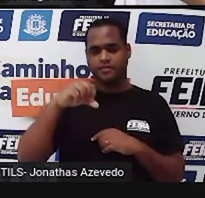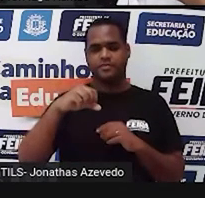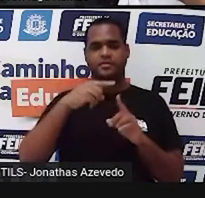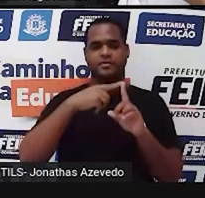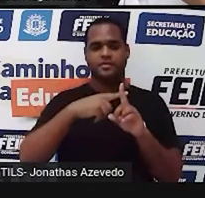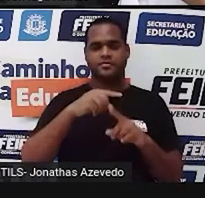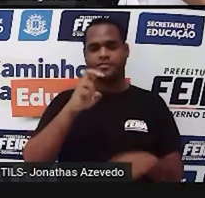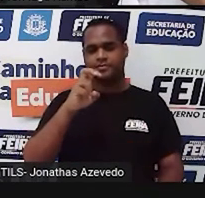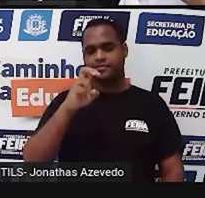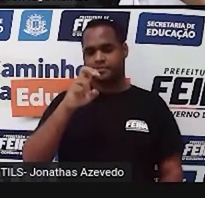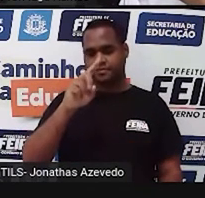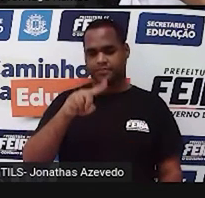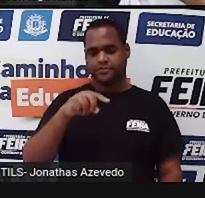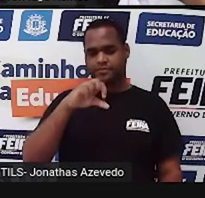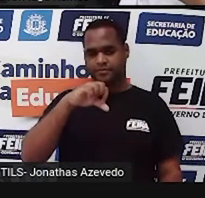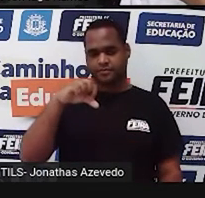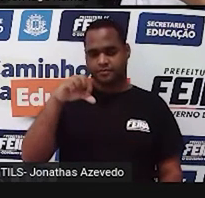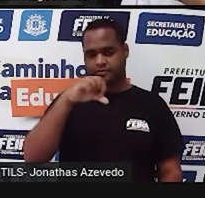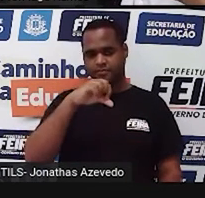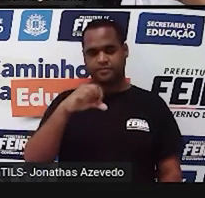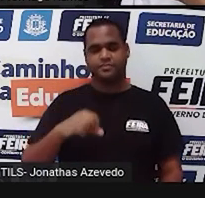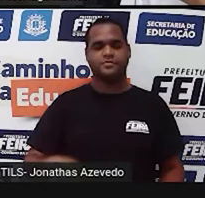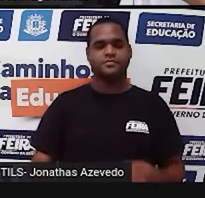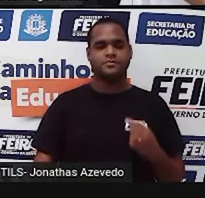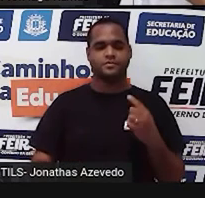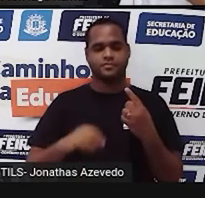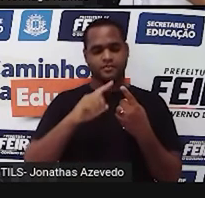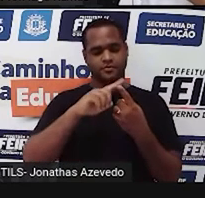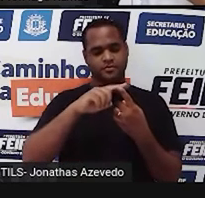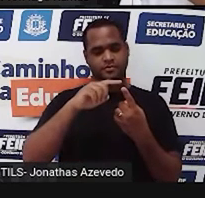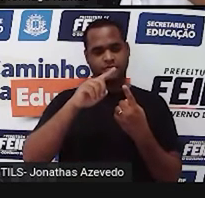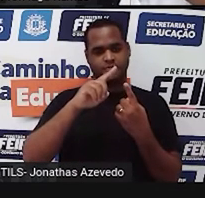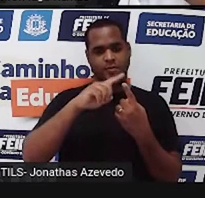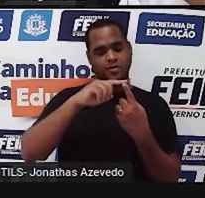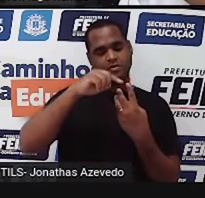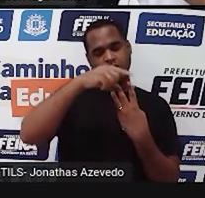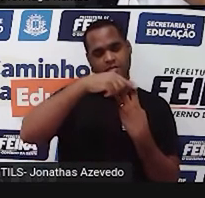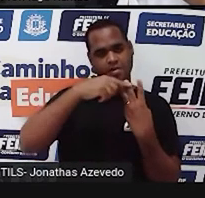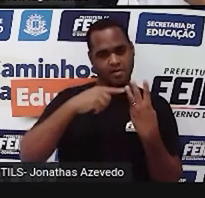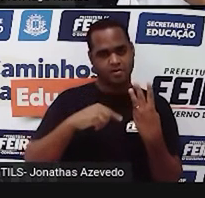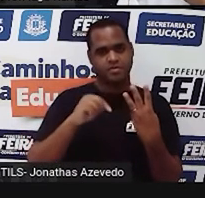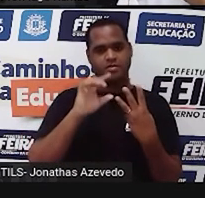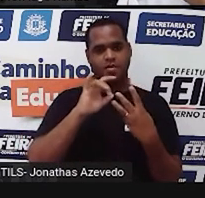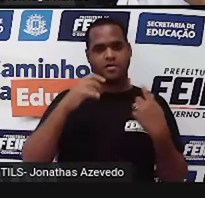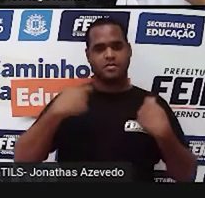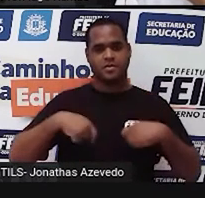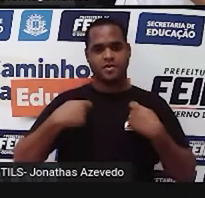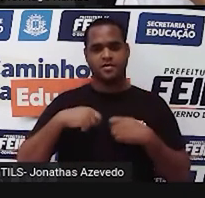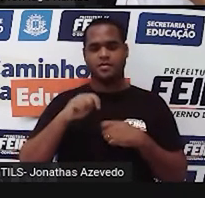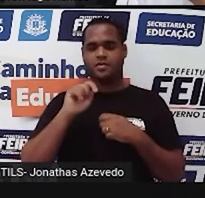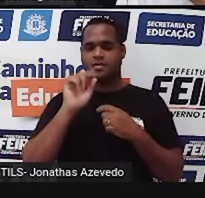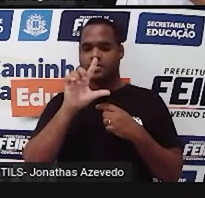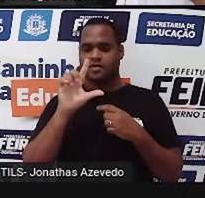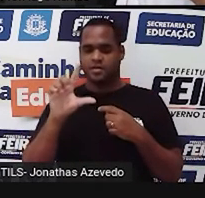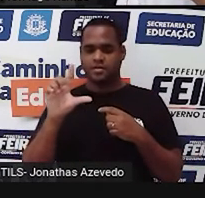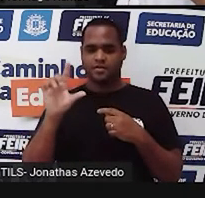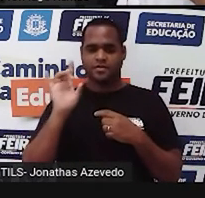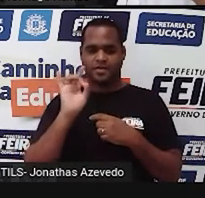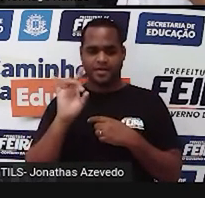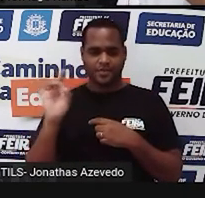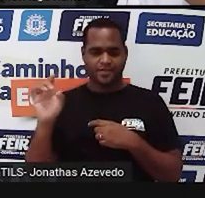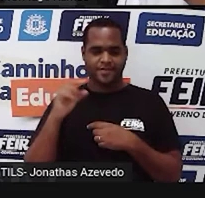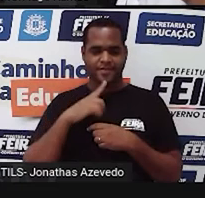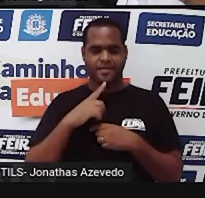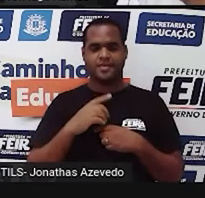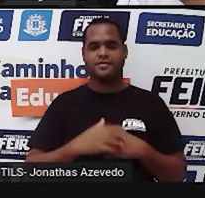,99. São 3 litros. R$5,99 para cada litro. Então, eu